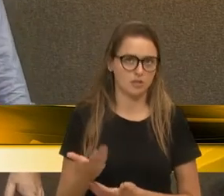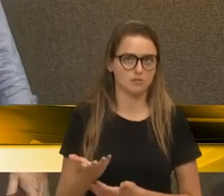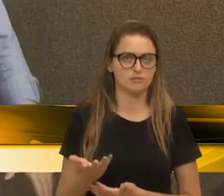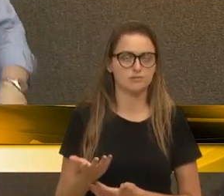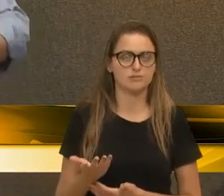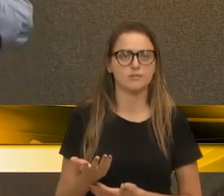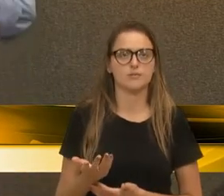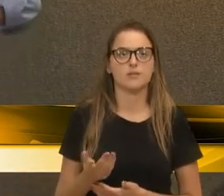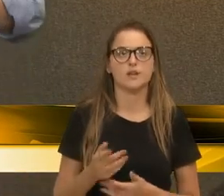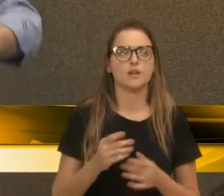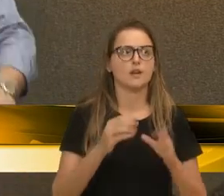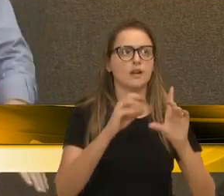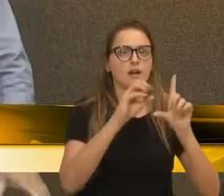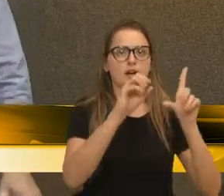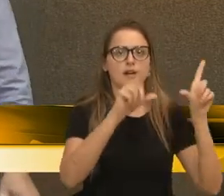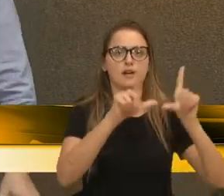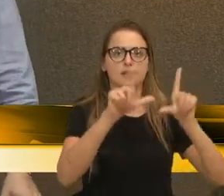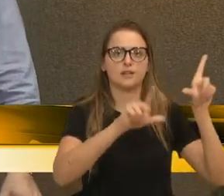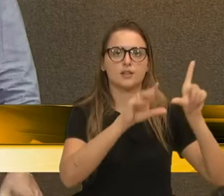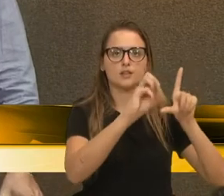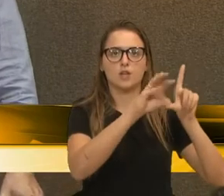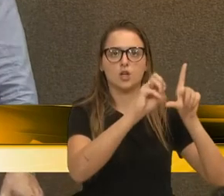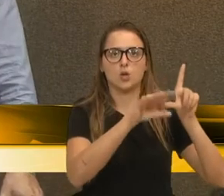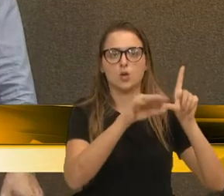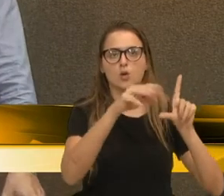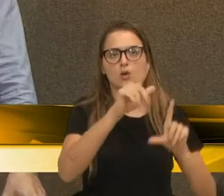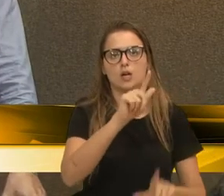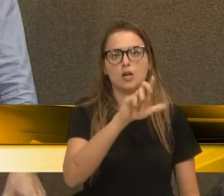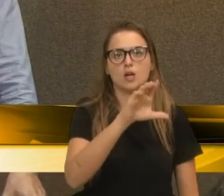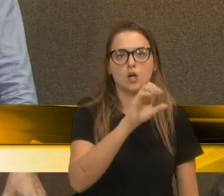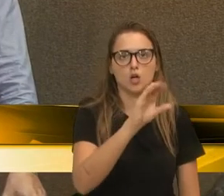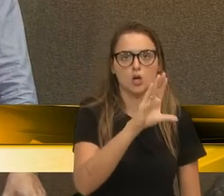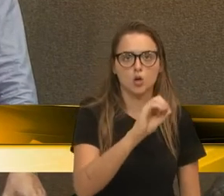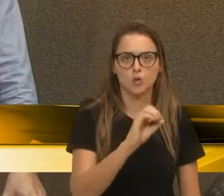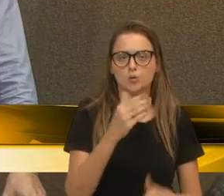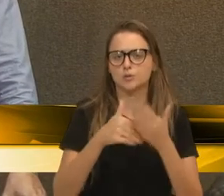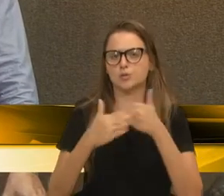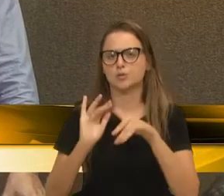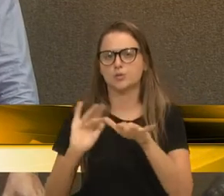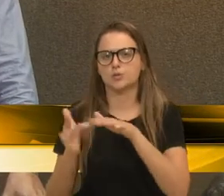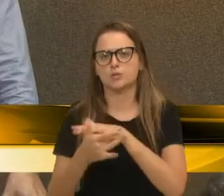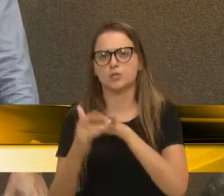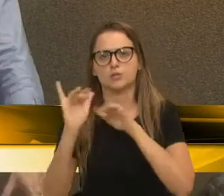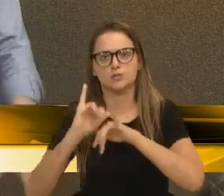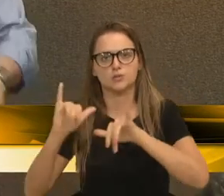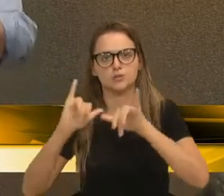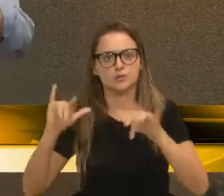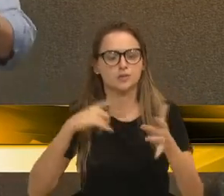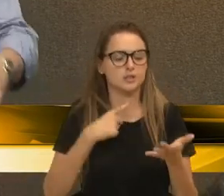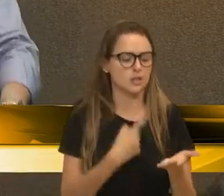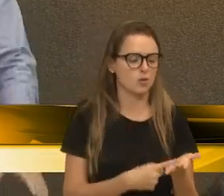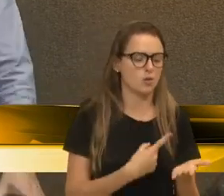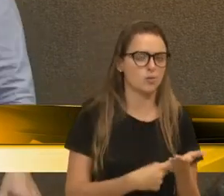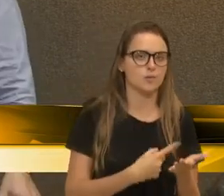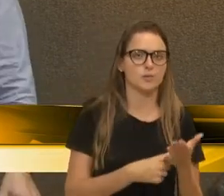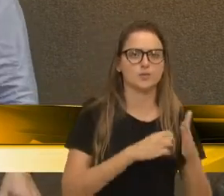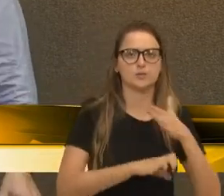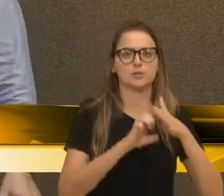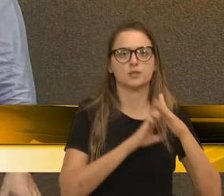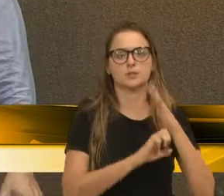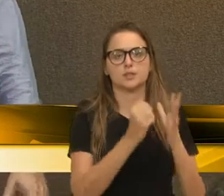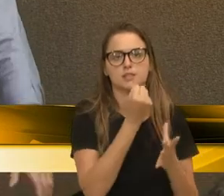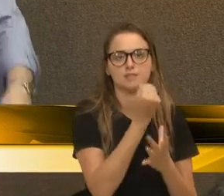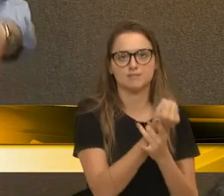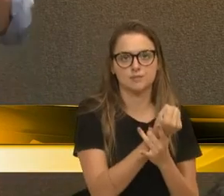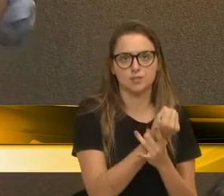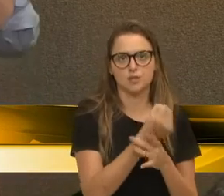A Rede Globo, os grandes instrumentos de mídia do país, comprometidos com as grandes seguradoras, com